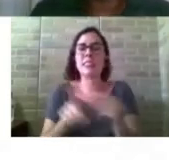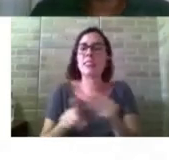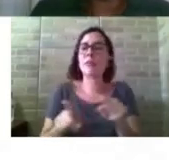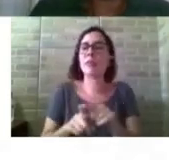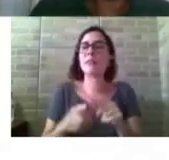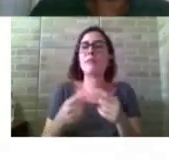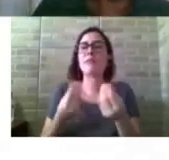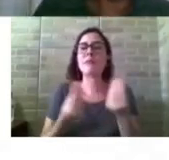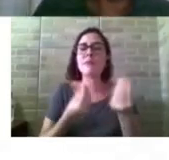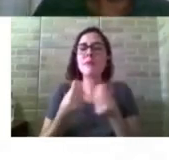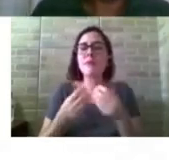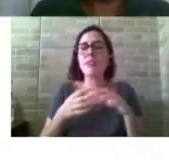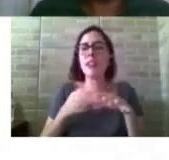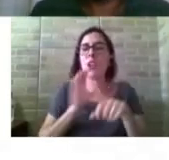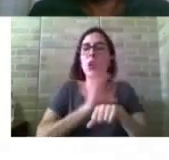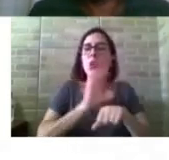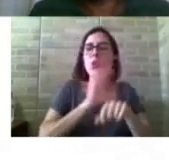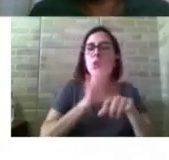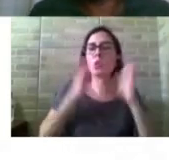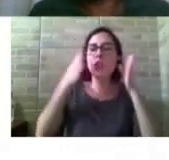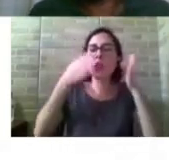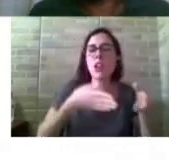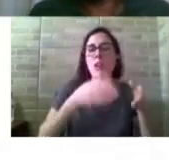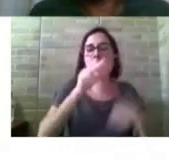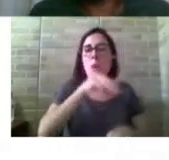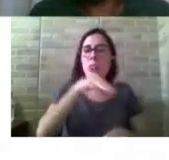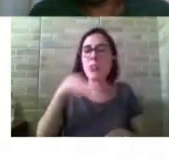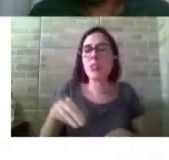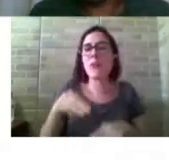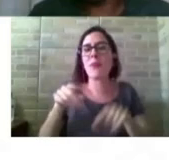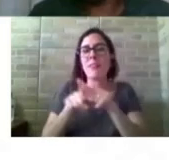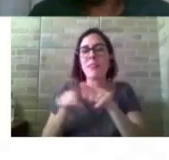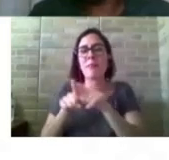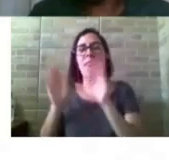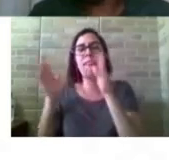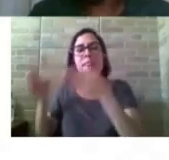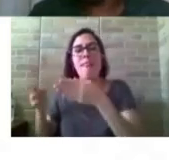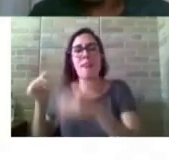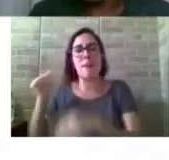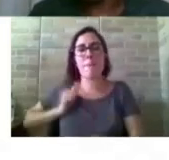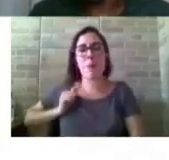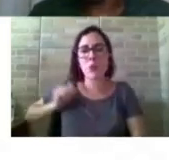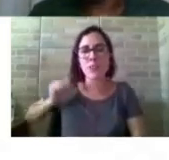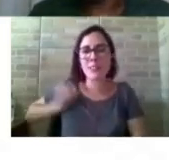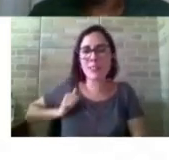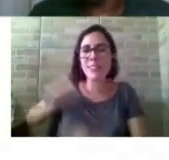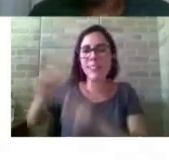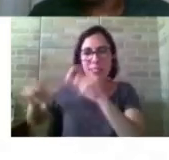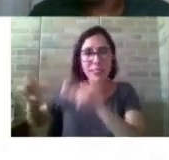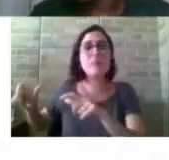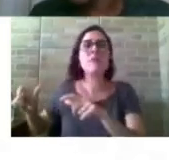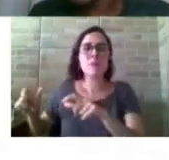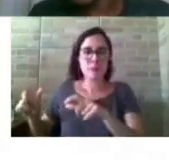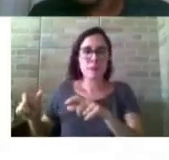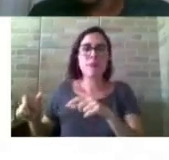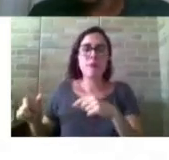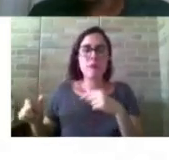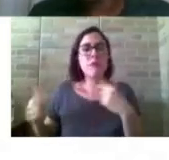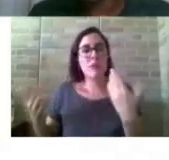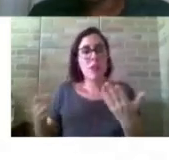monitores, formação de monitores para os eventos que são realizados. Então, a gente compreende que